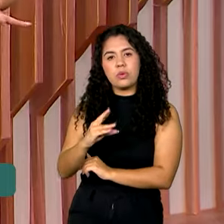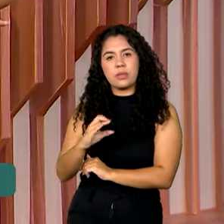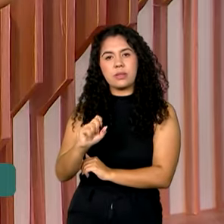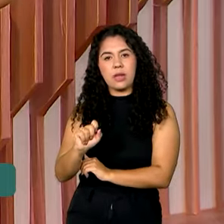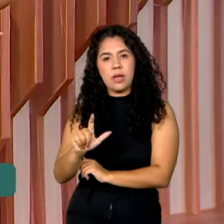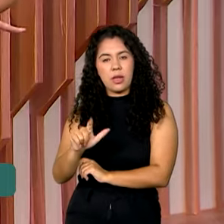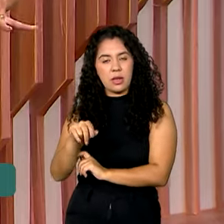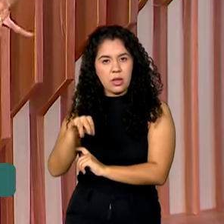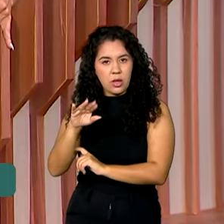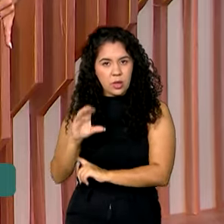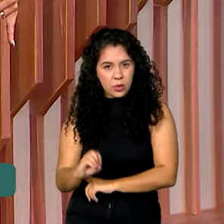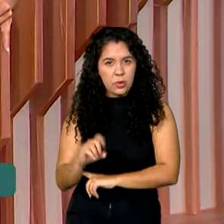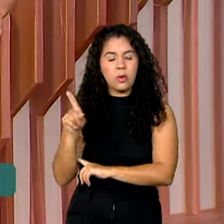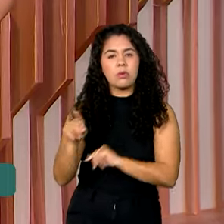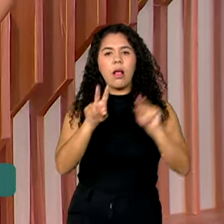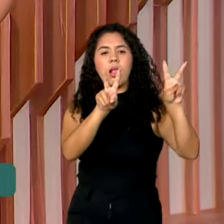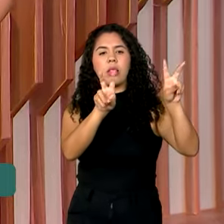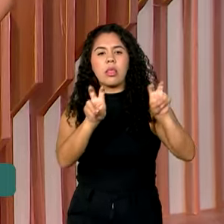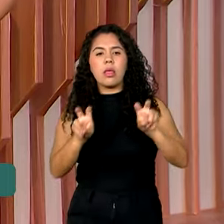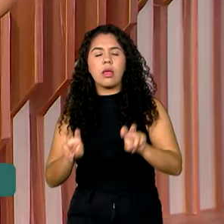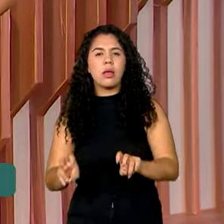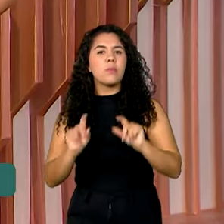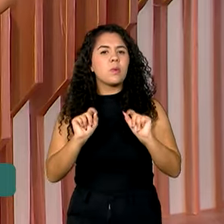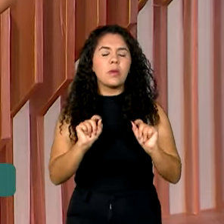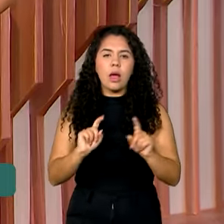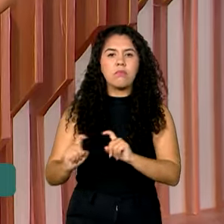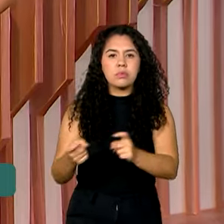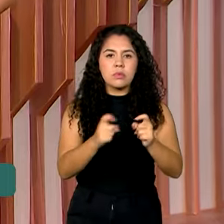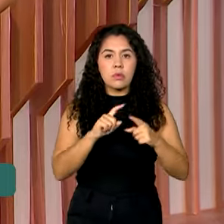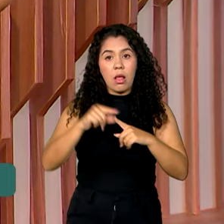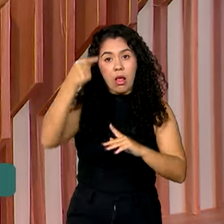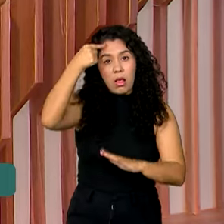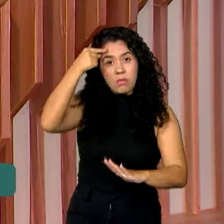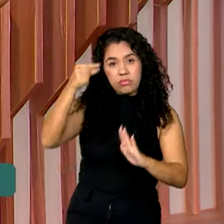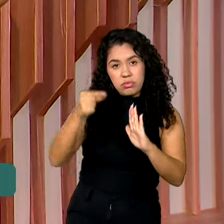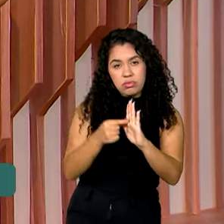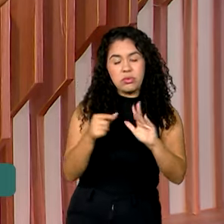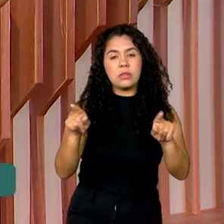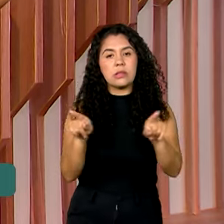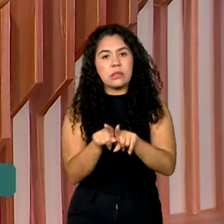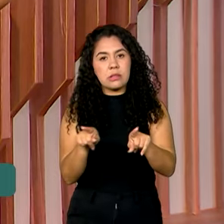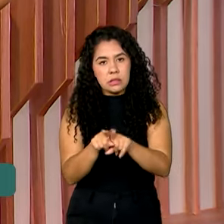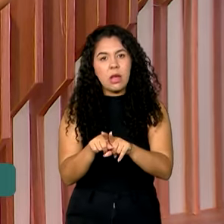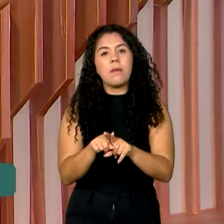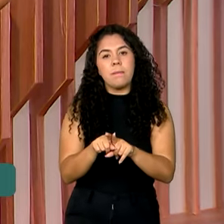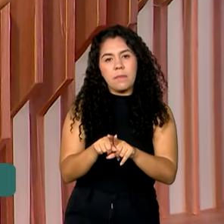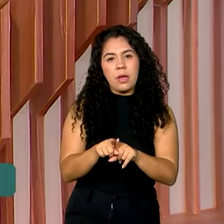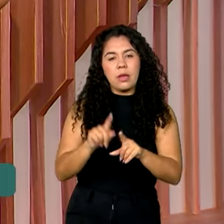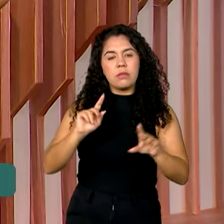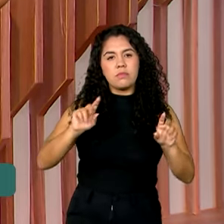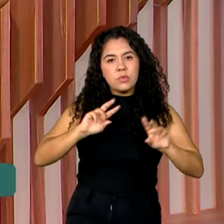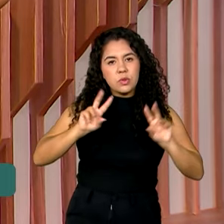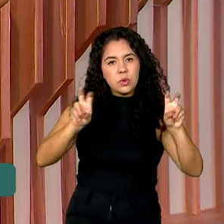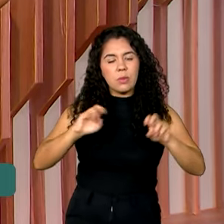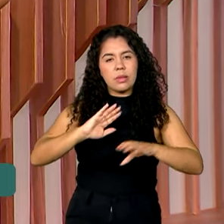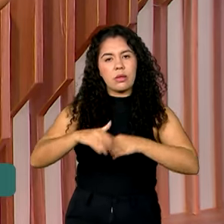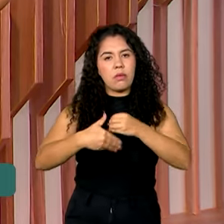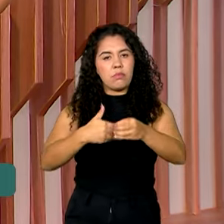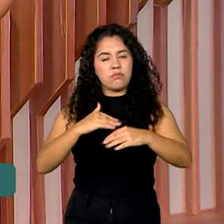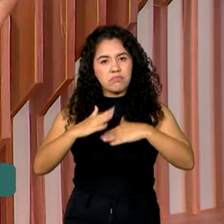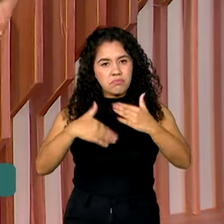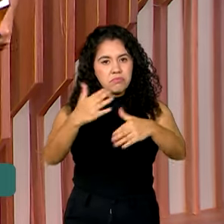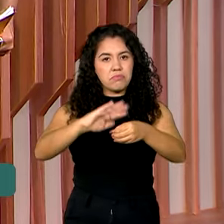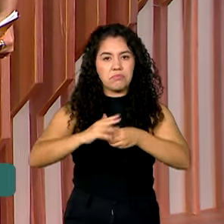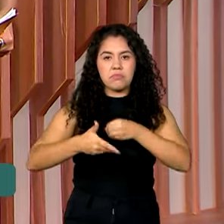temas discutidos estão a inclusão digital e a inteligência artificial para o desenvolvimento sustentável. O ministro